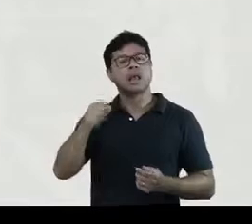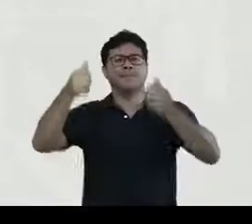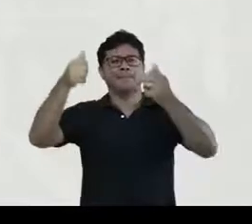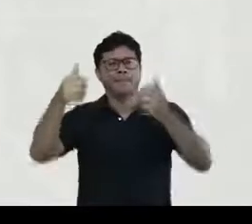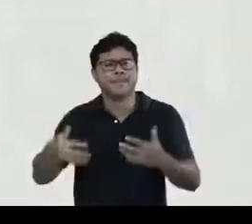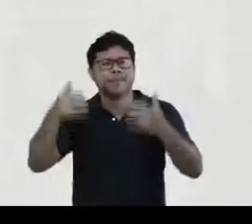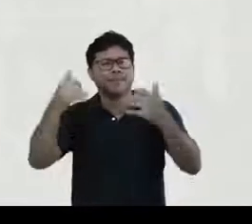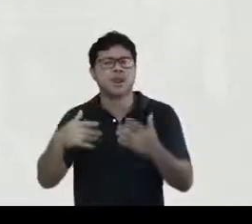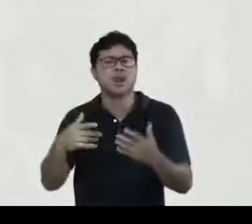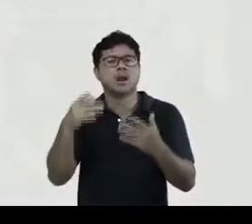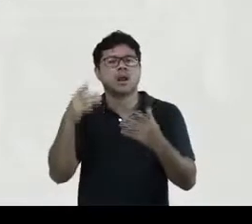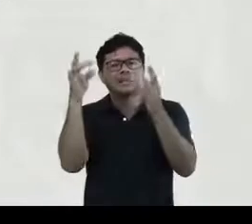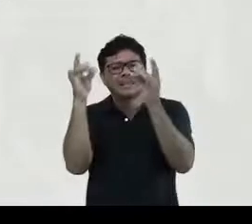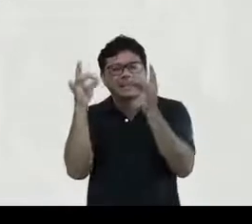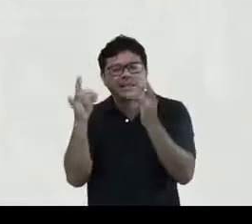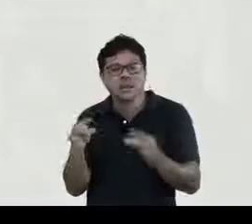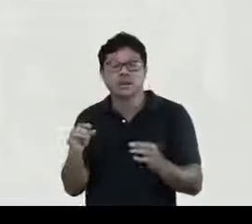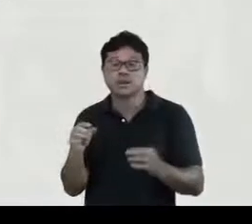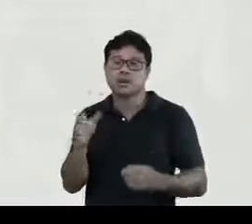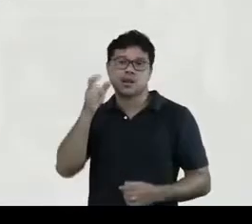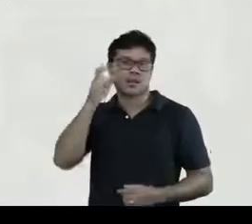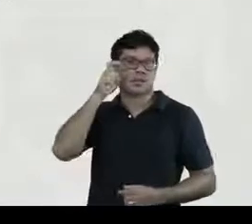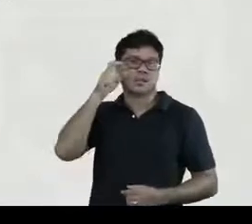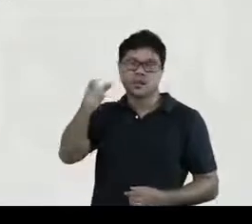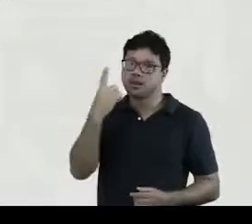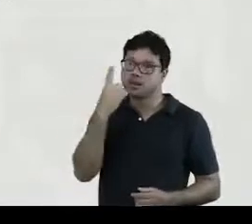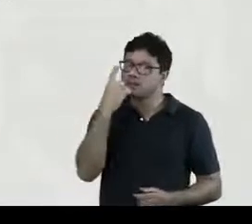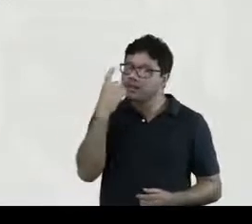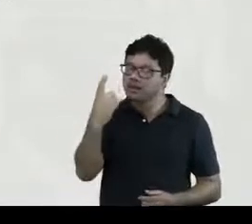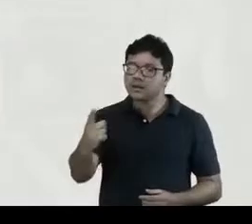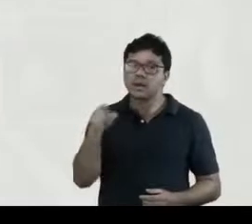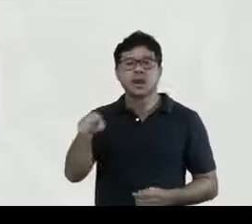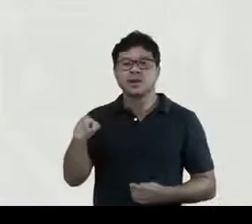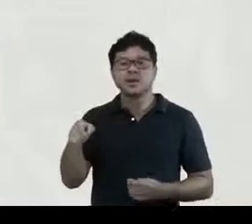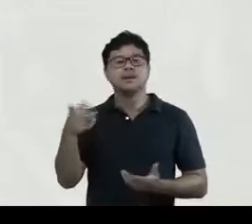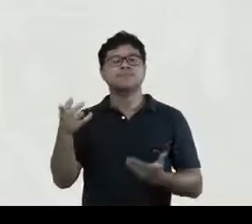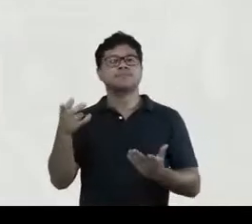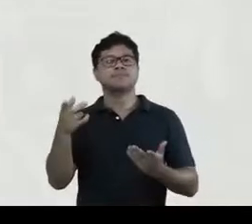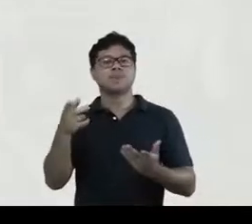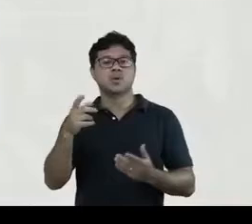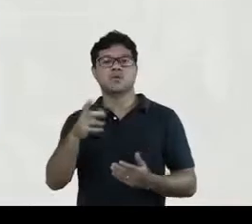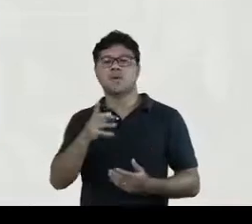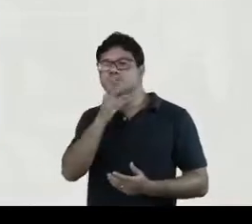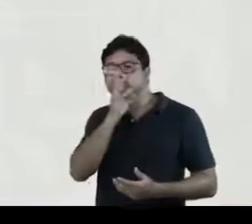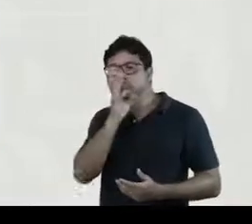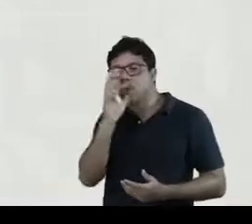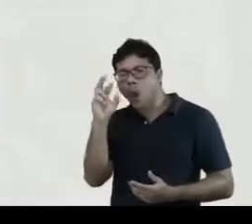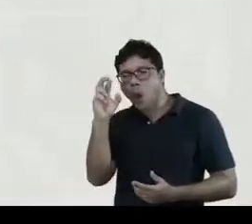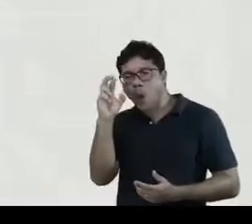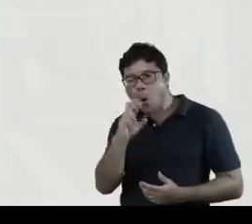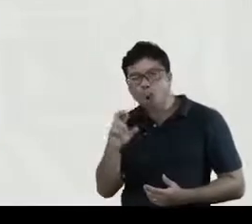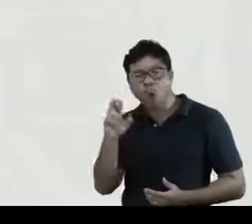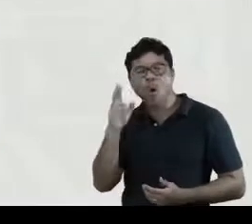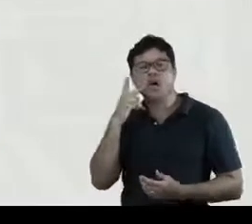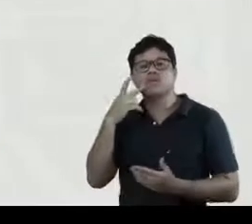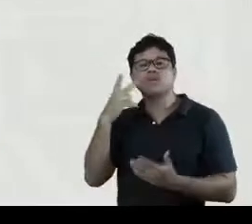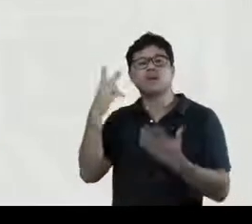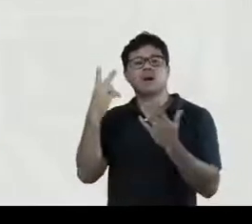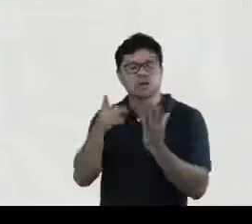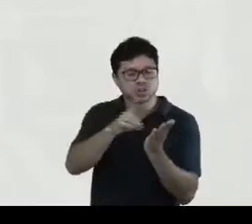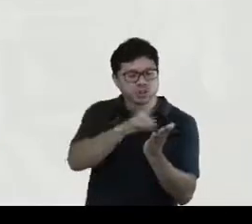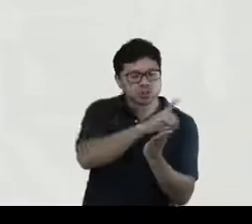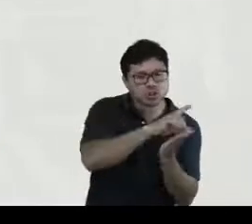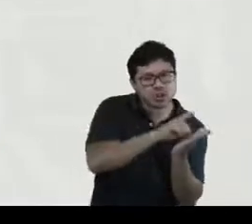peculiaridades muito interessantes, né? Quando ele vai observando a partir de